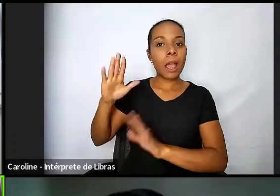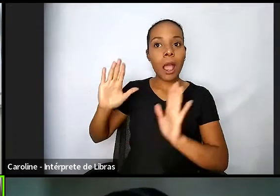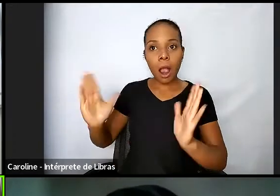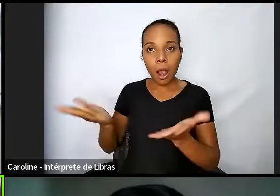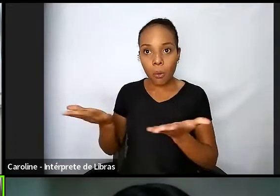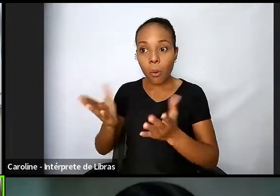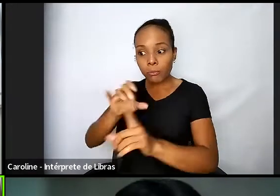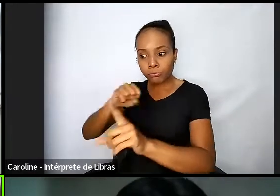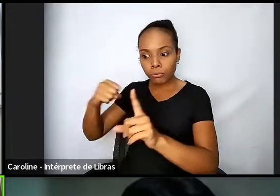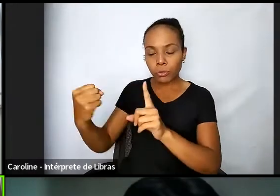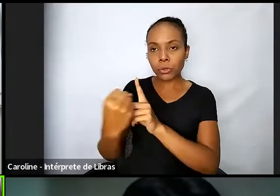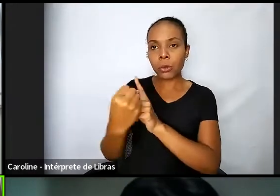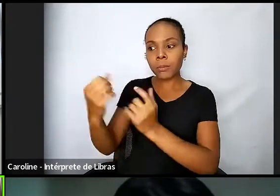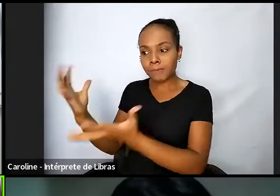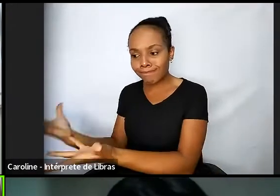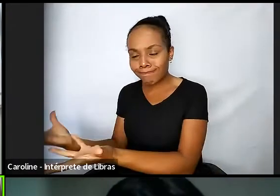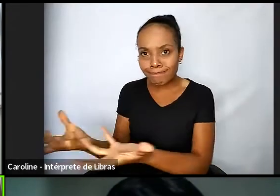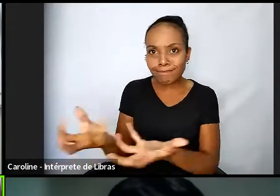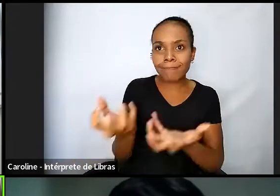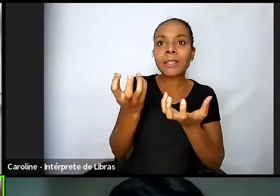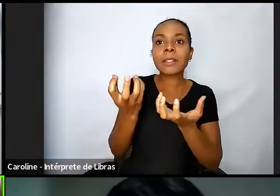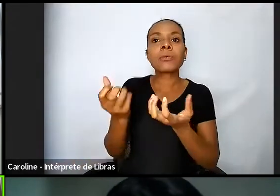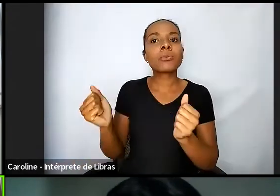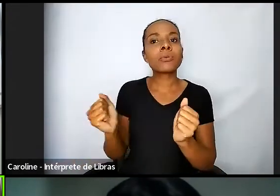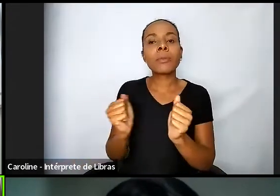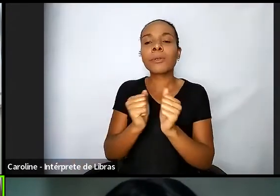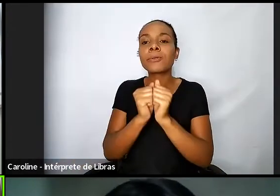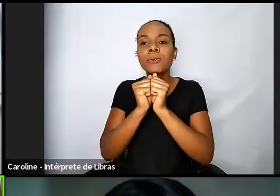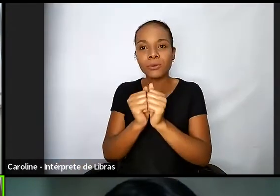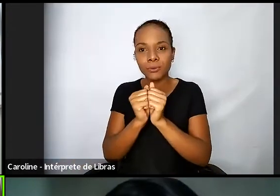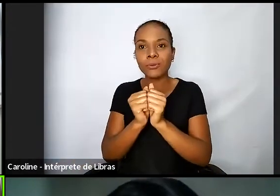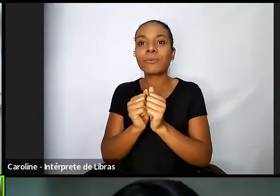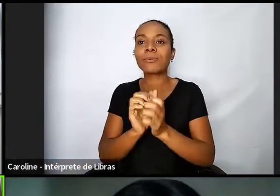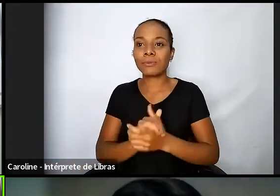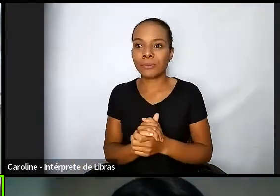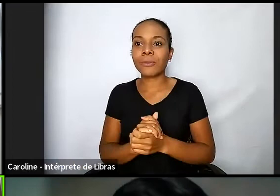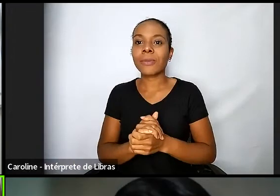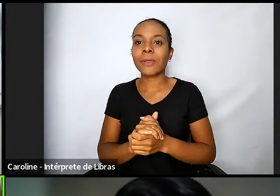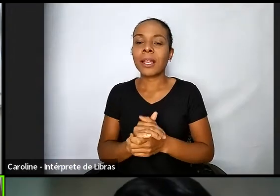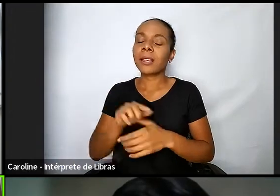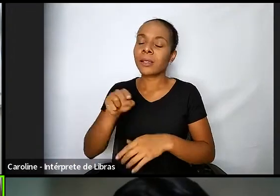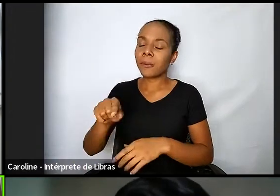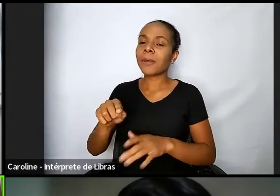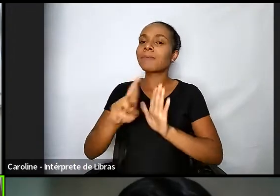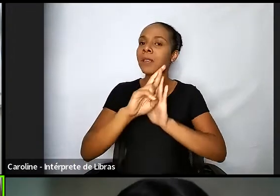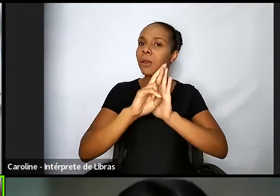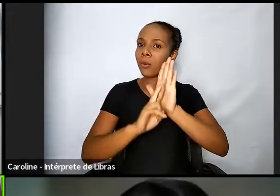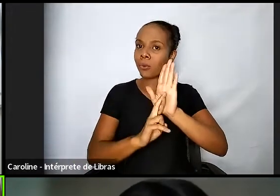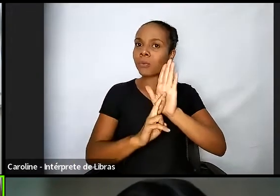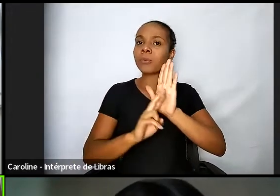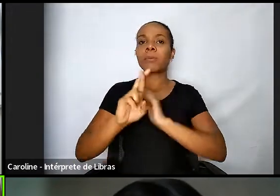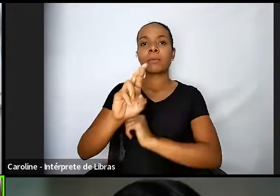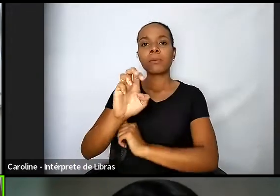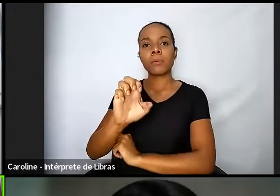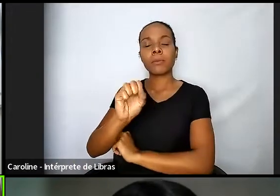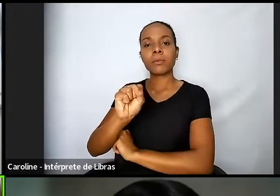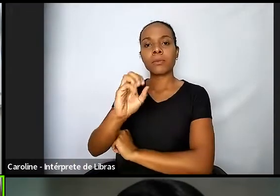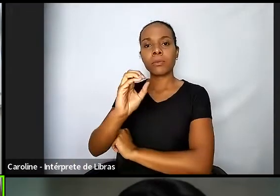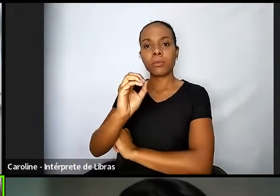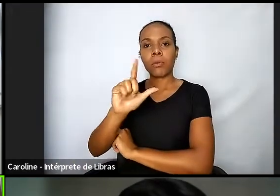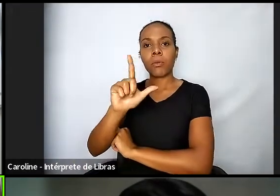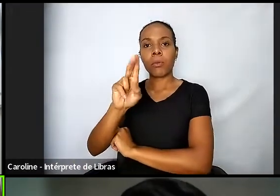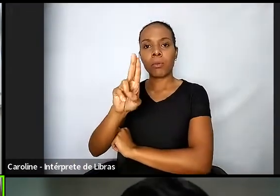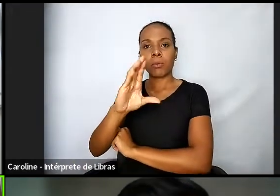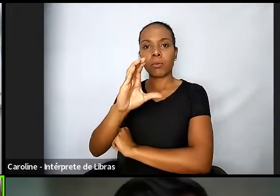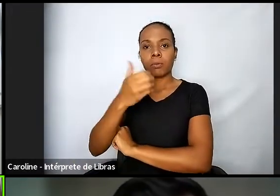e eu acredito que nós buscamos isso, e a resolução tem um papel importante nisso, mas